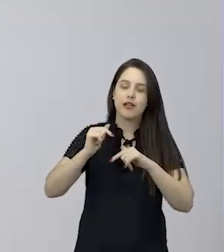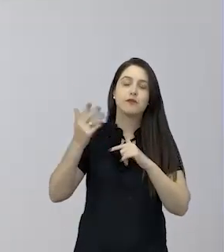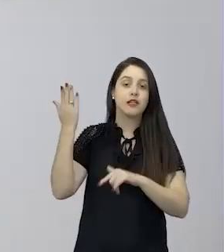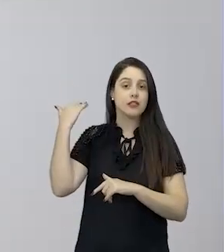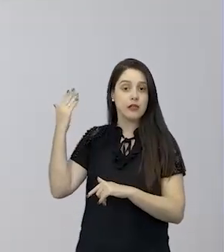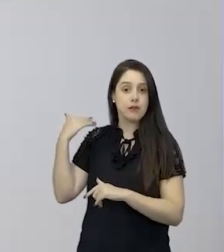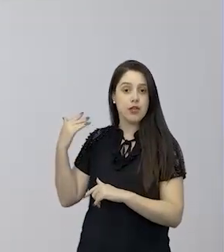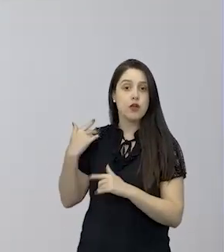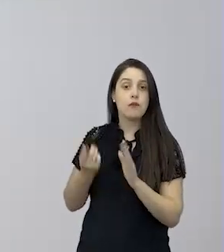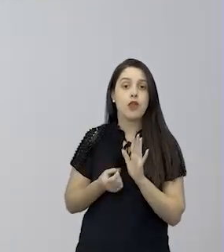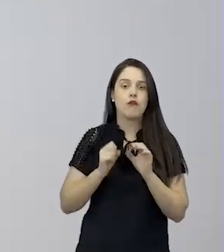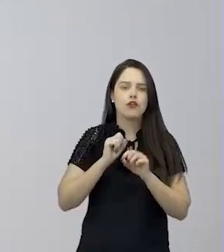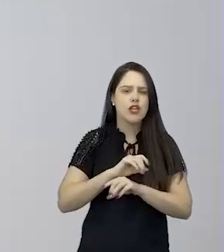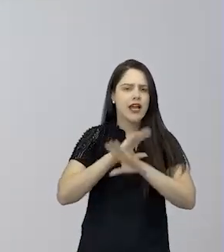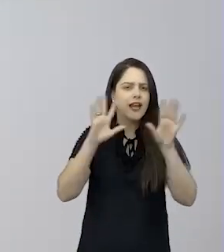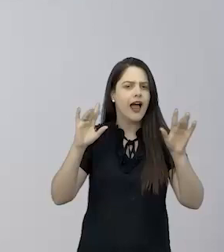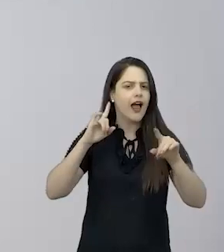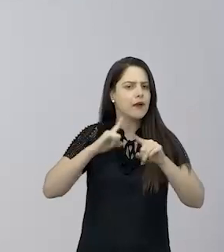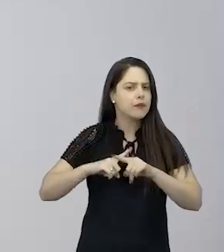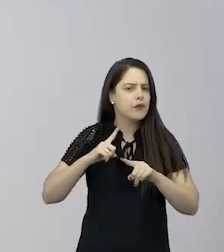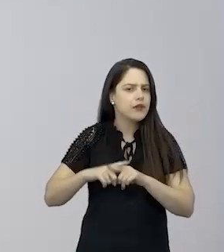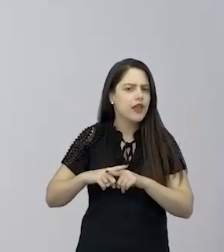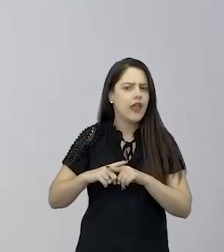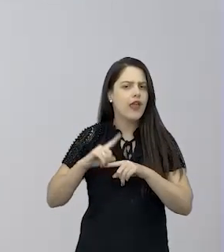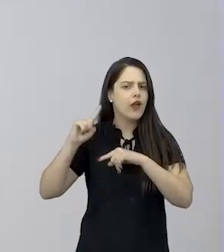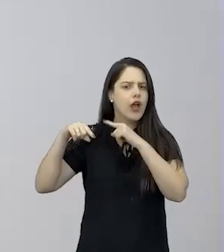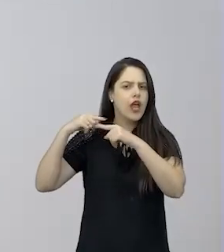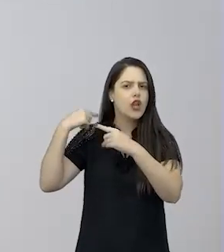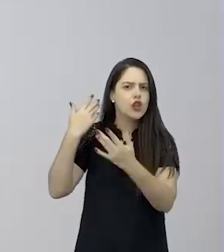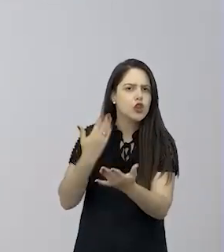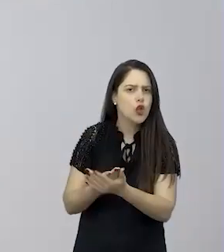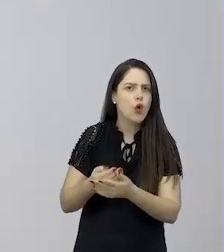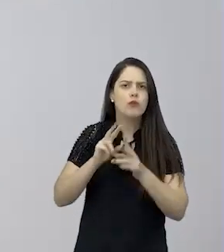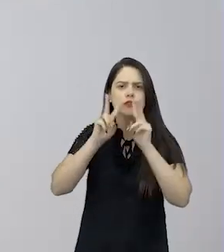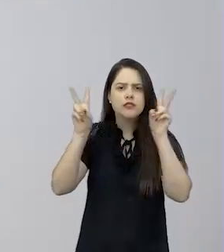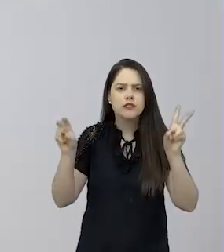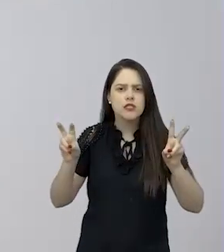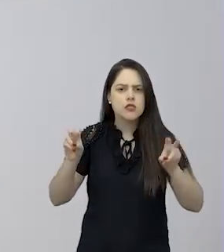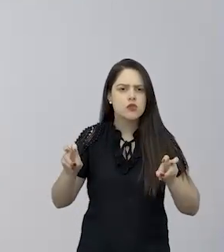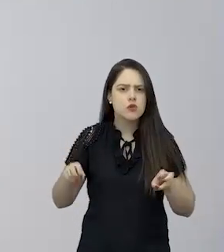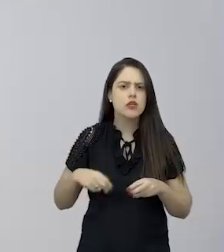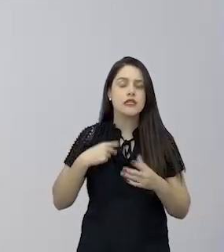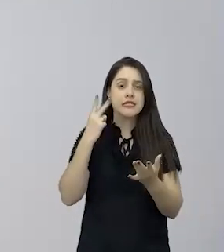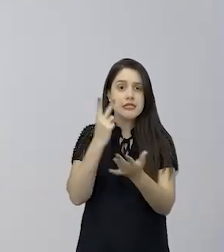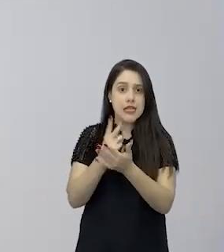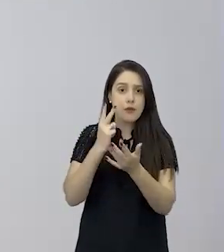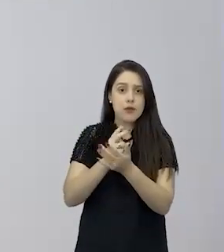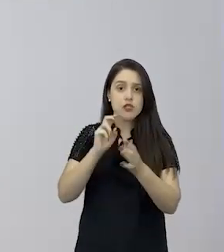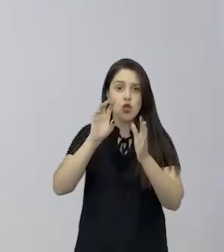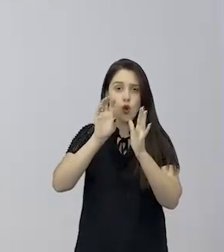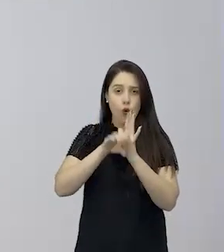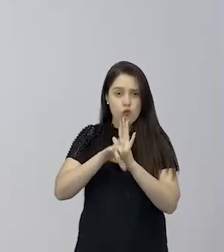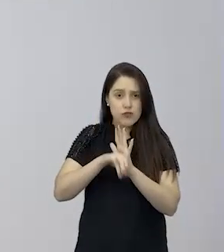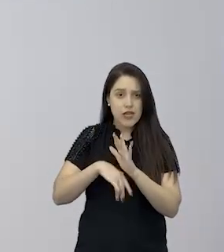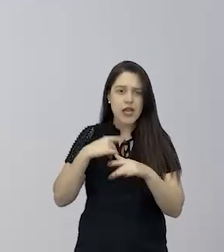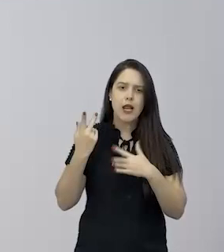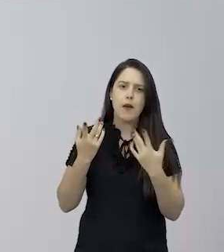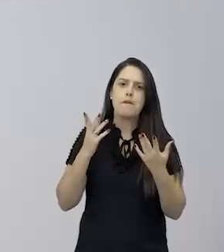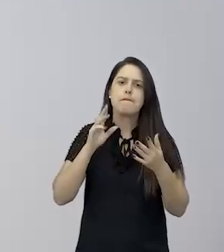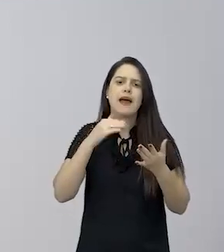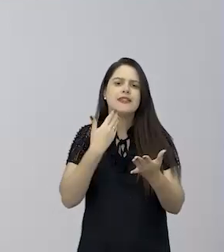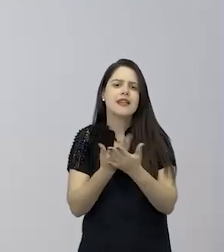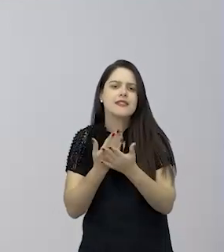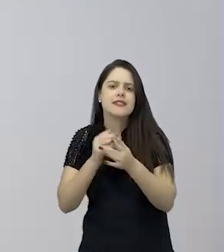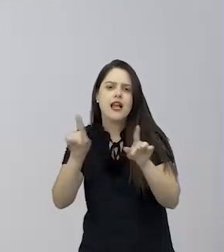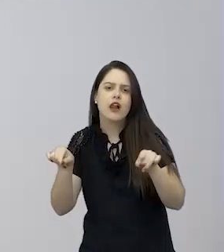vou deixar claro o porquê que eu sempre retomo essas definições, sempre retomo esses conceitos. Porque no mapa, na sala de aula,